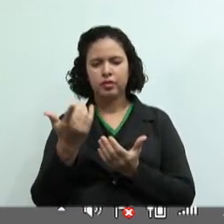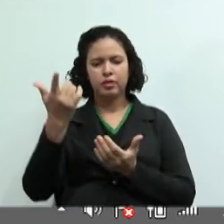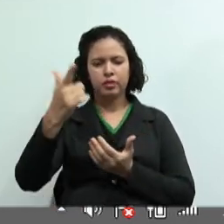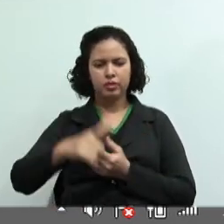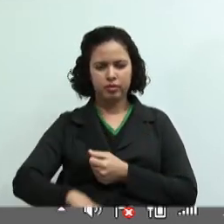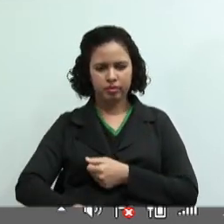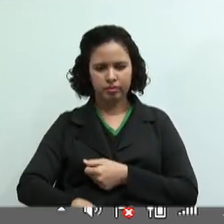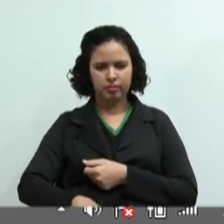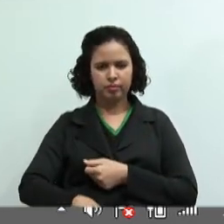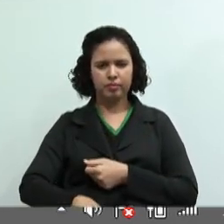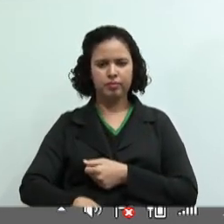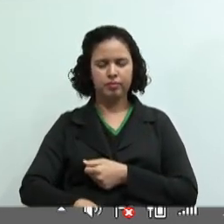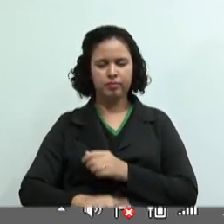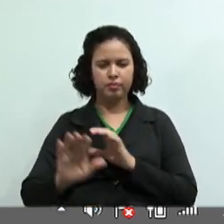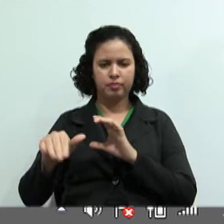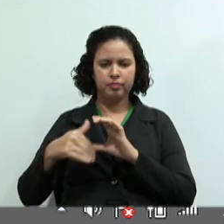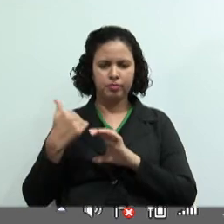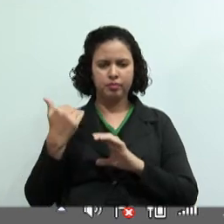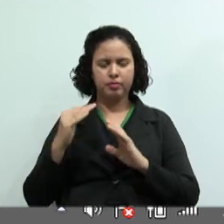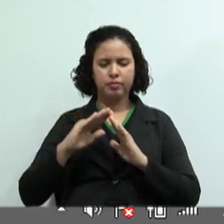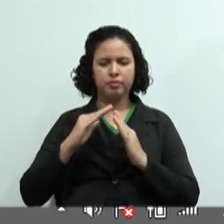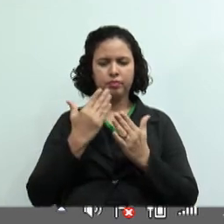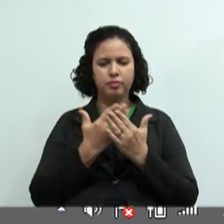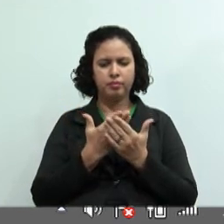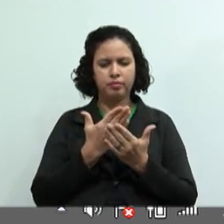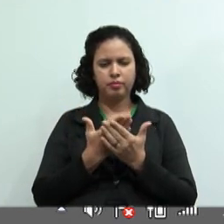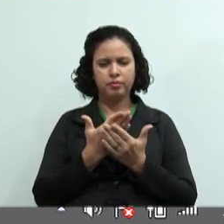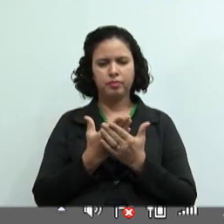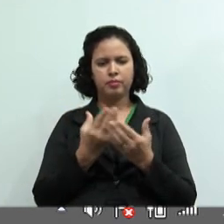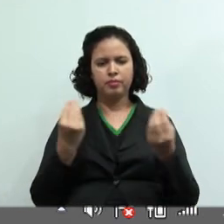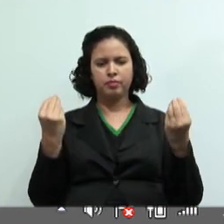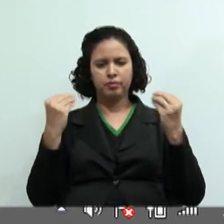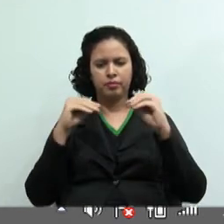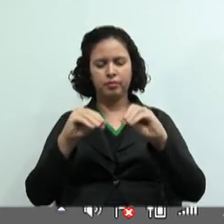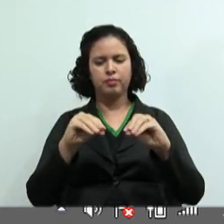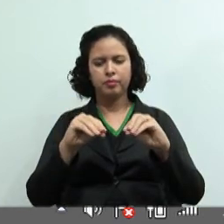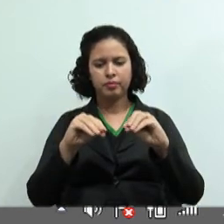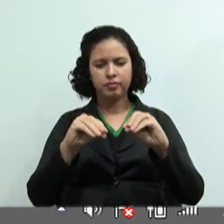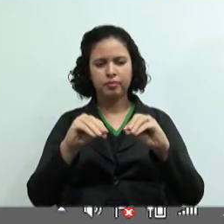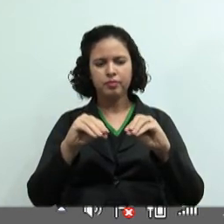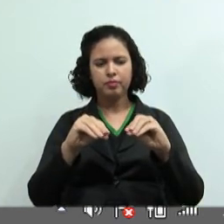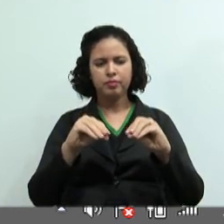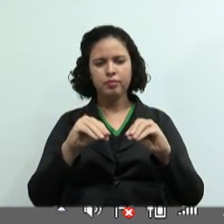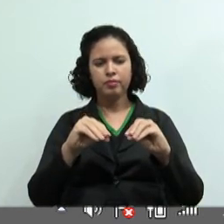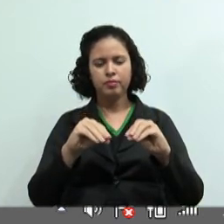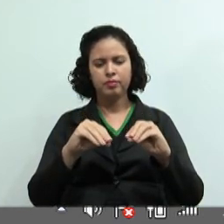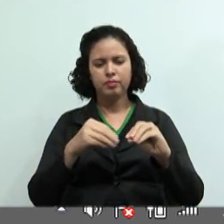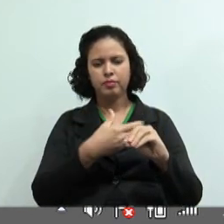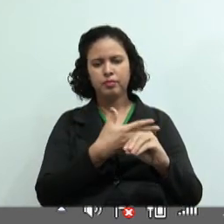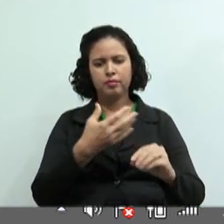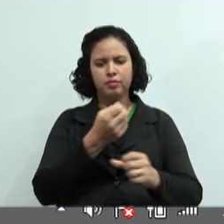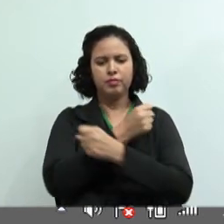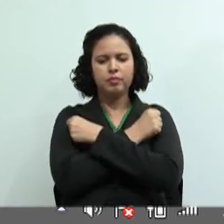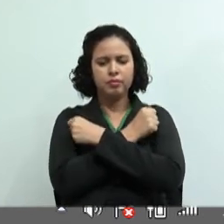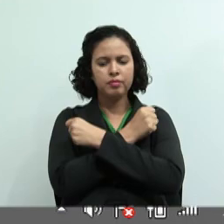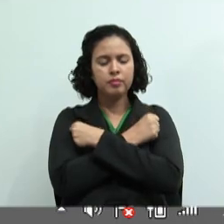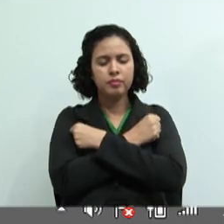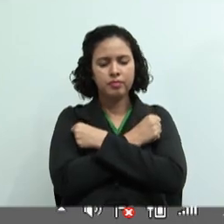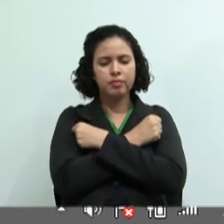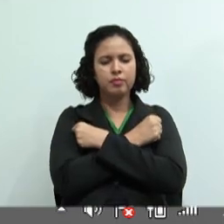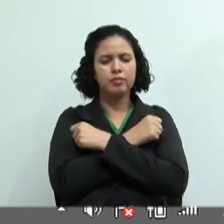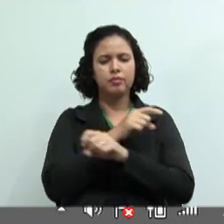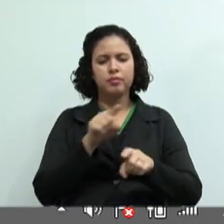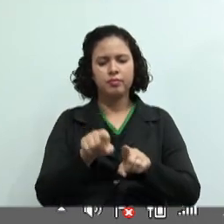novamente para enviar o nome da escola aqui, para que a gente possa mandar um abraço para os alunos da escola e para a